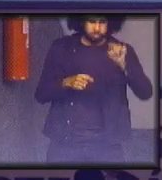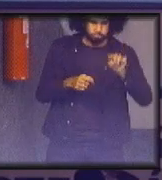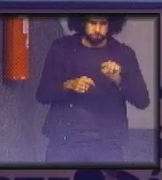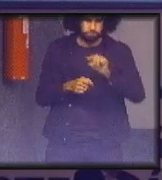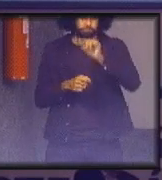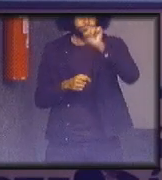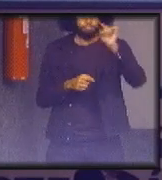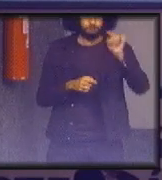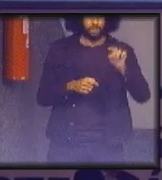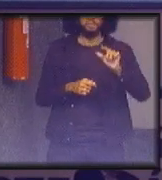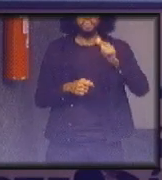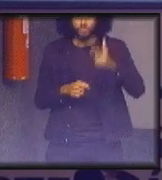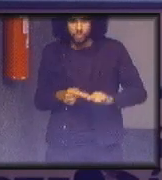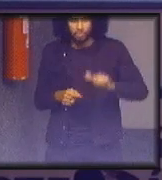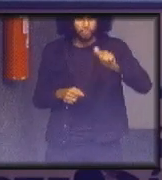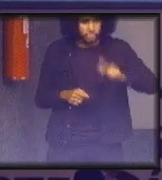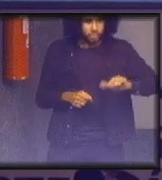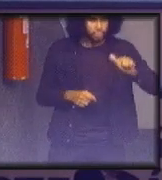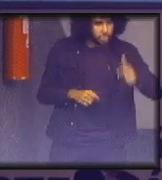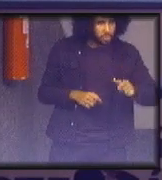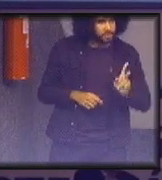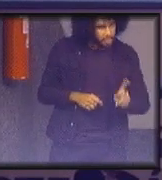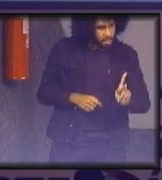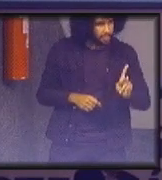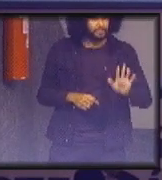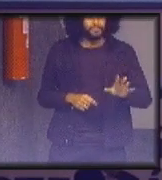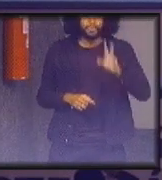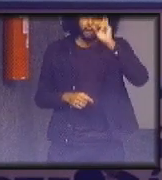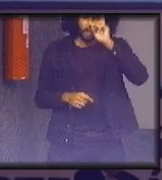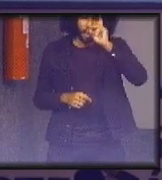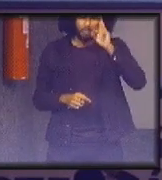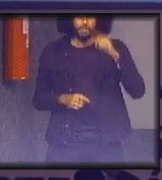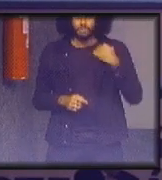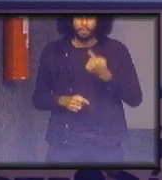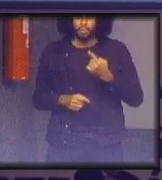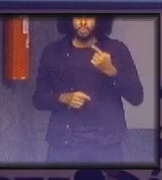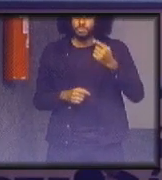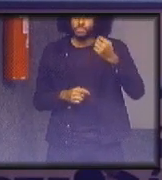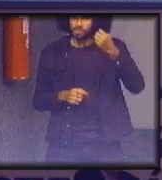rodar o tempo todo lembra quando a gente falou